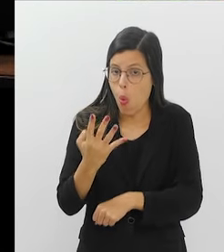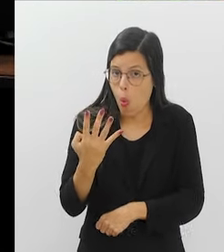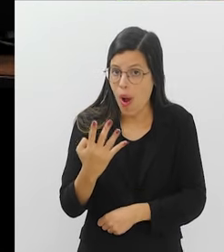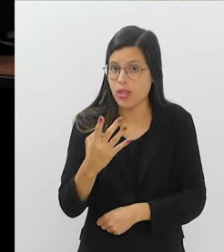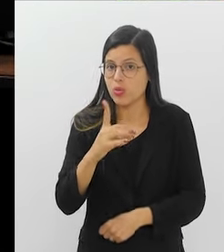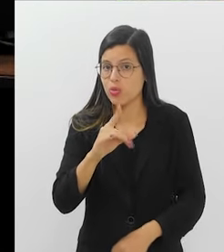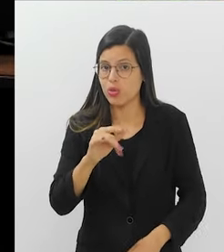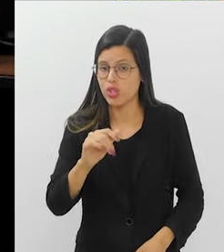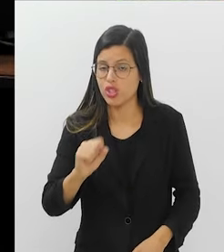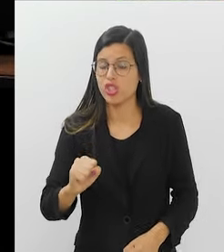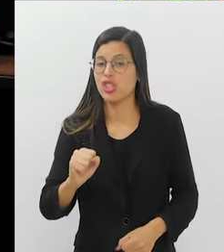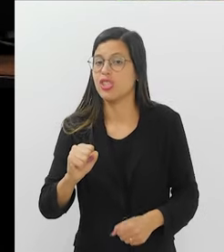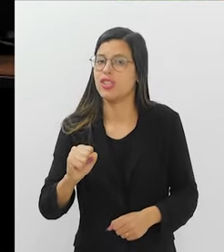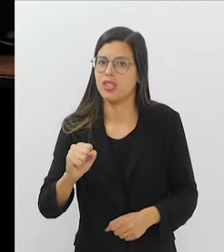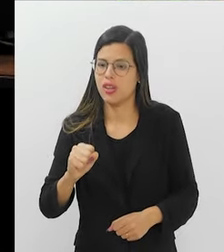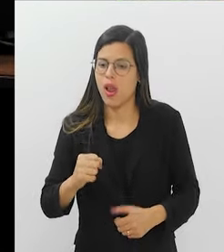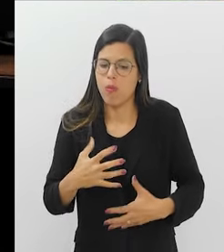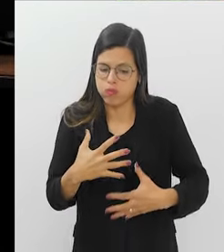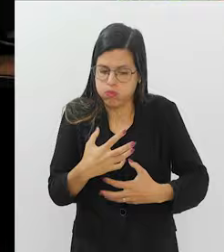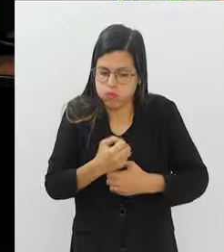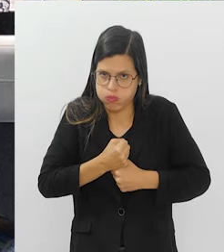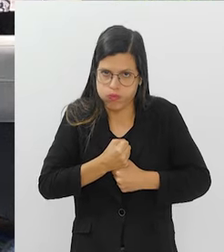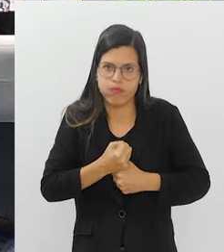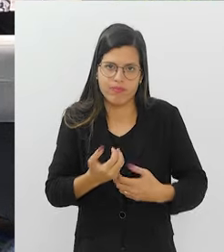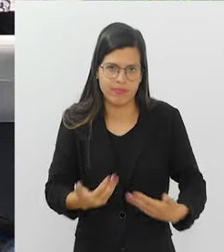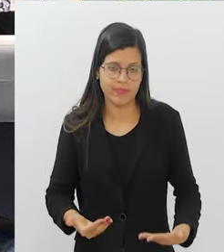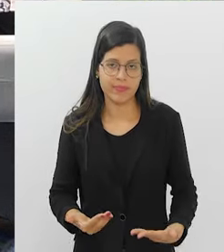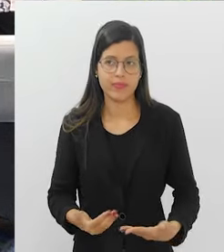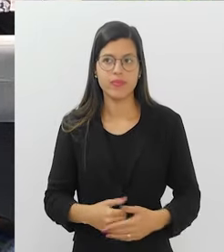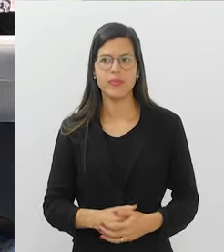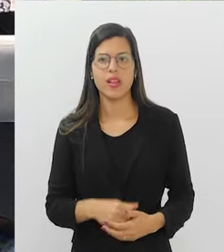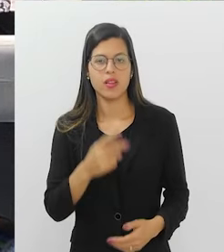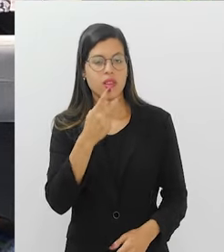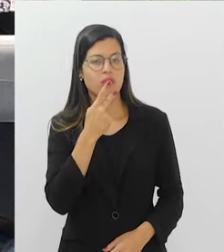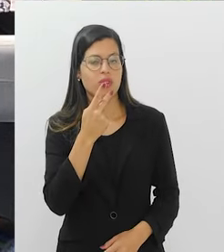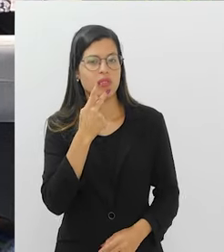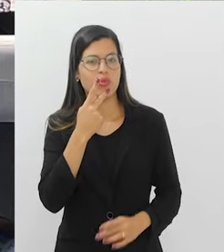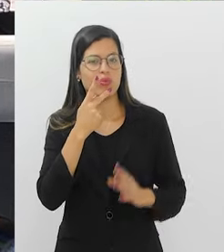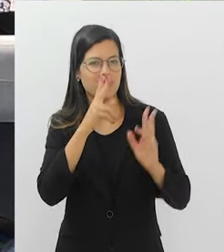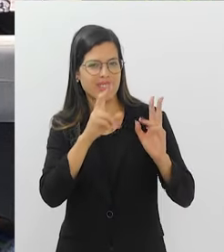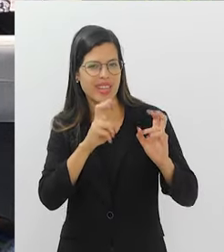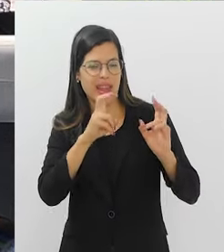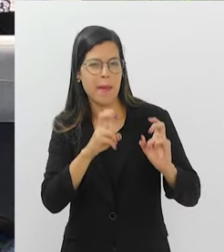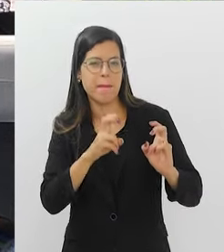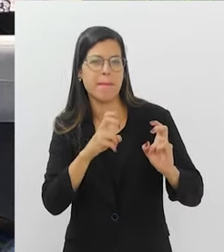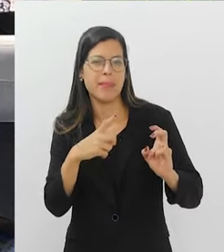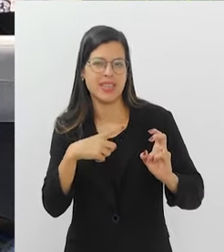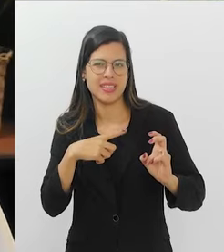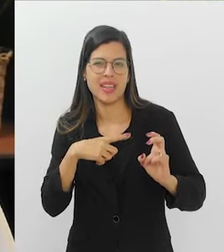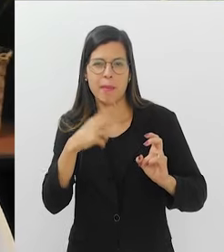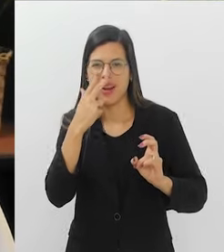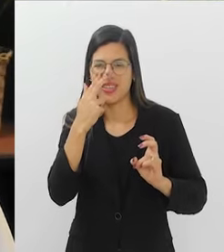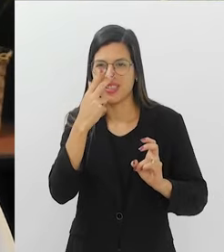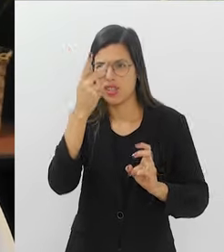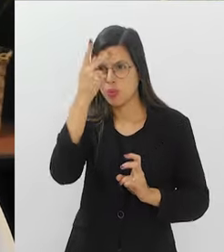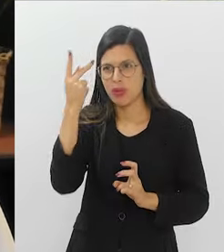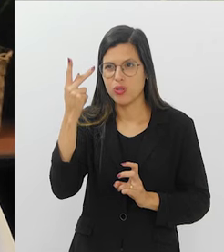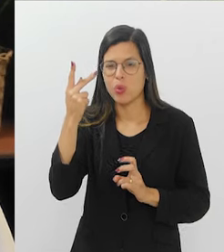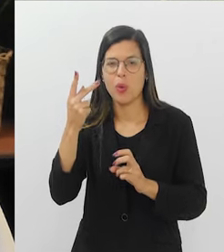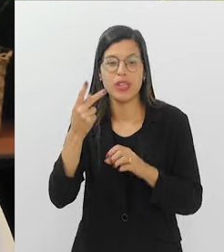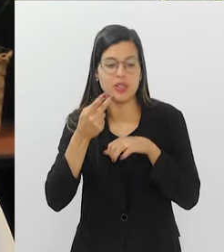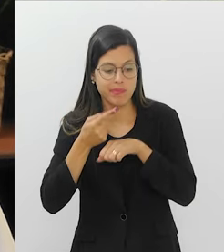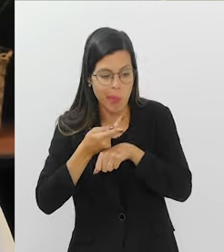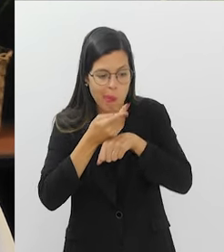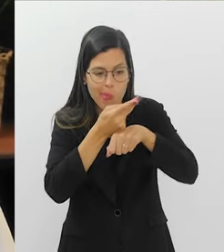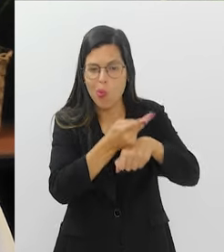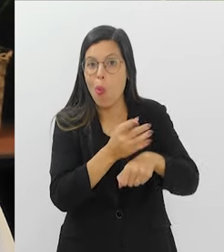considera constipado. A gente está falando de um tema que ainda tem muito tabu, né? Sim. As pessoas devem chegar ao seu